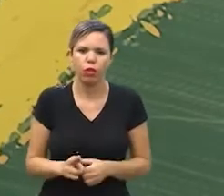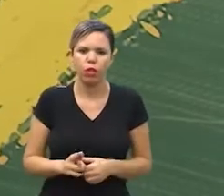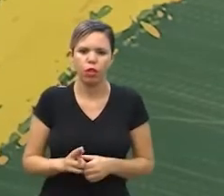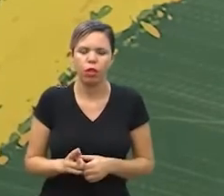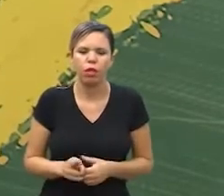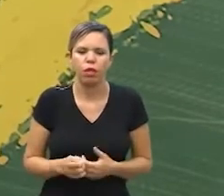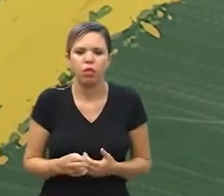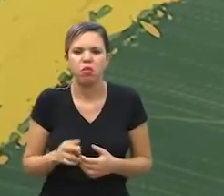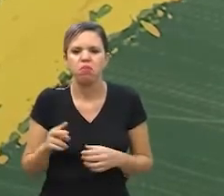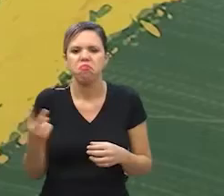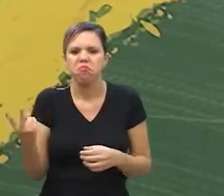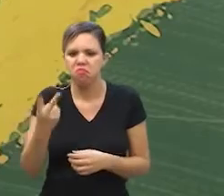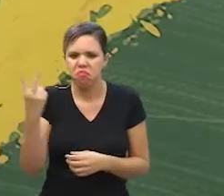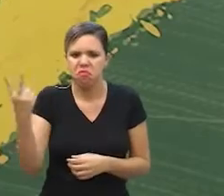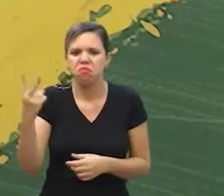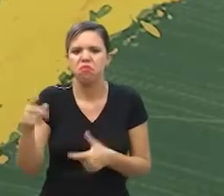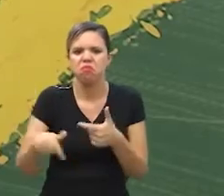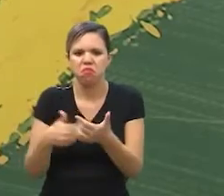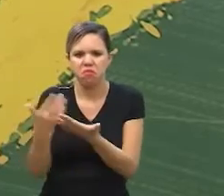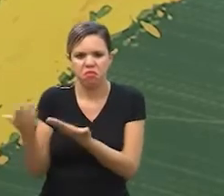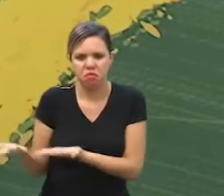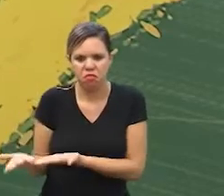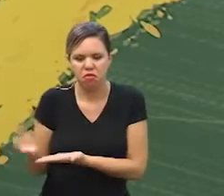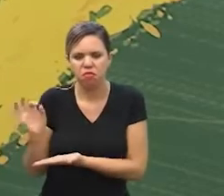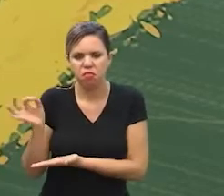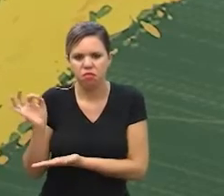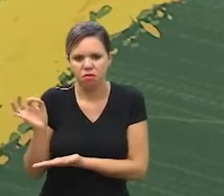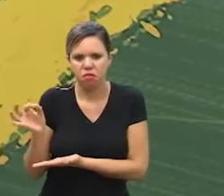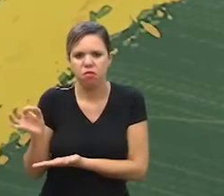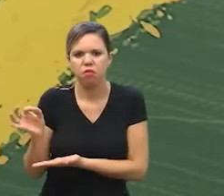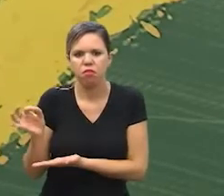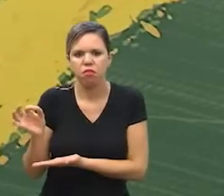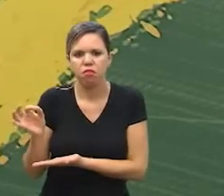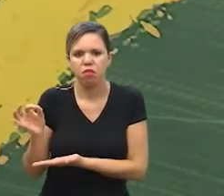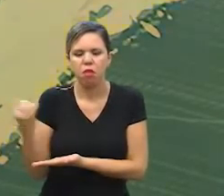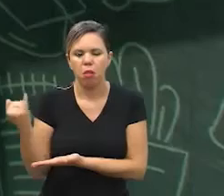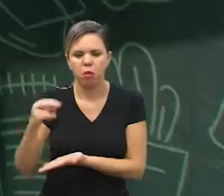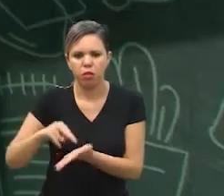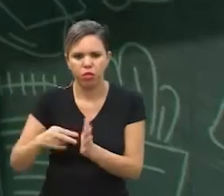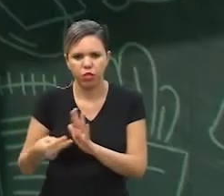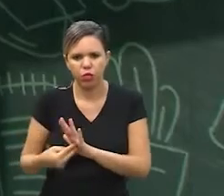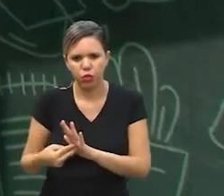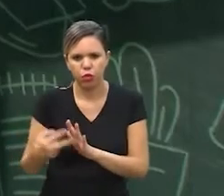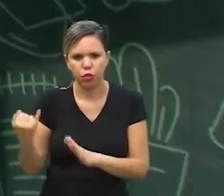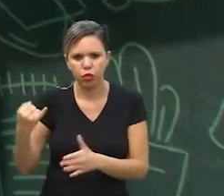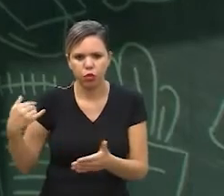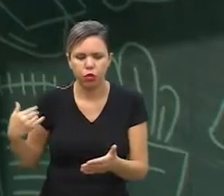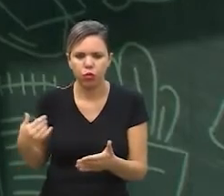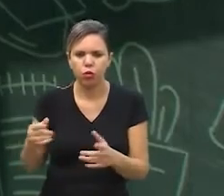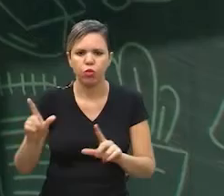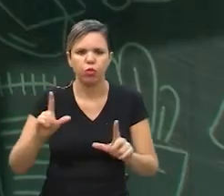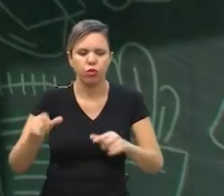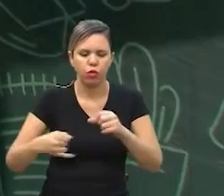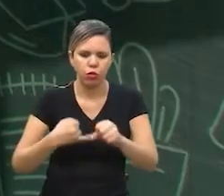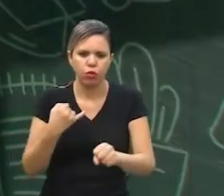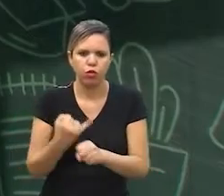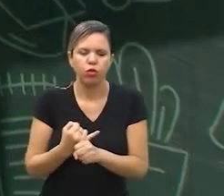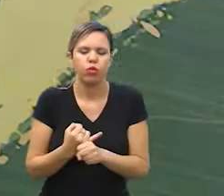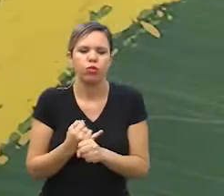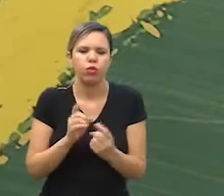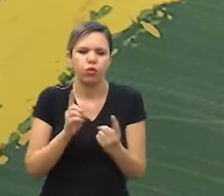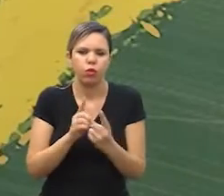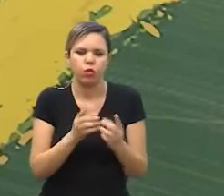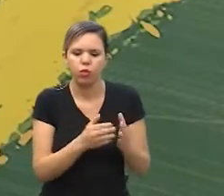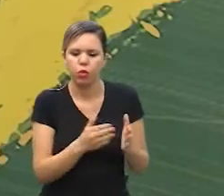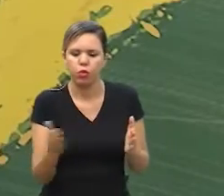Adriana o reconhecimento certamente traduz aquilo que significou a telemedicina durante